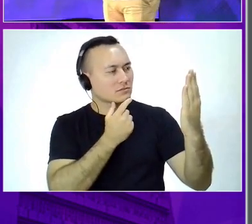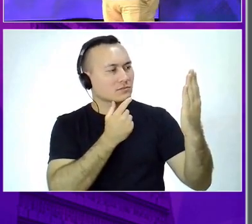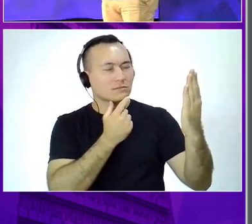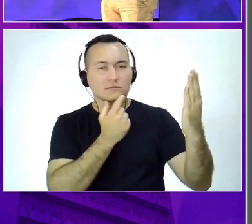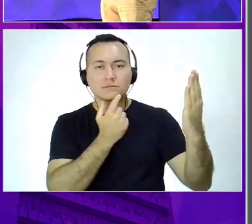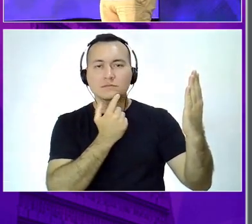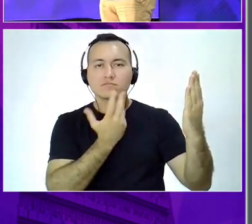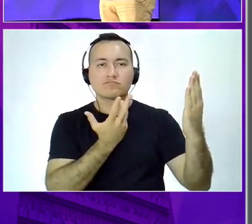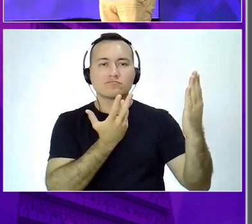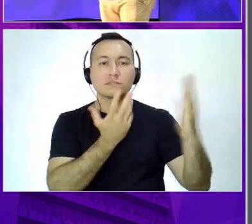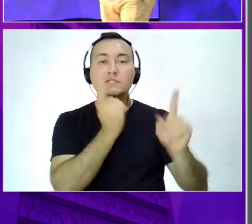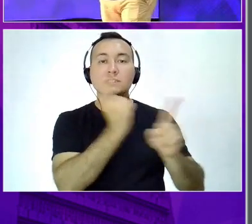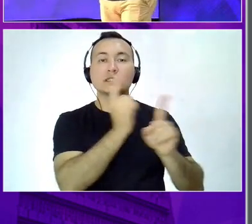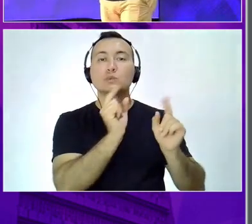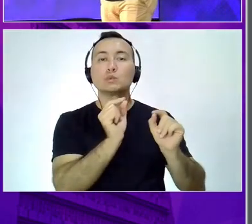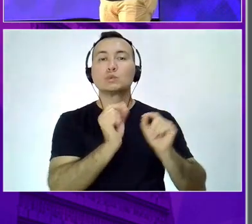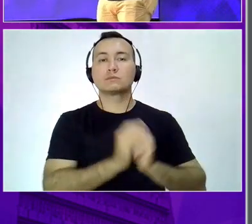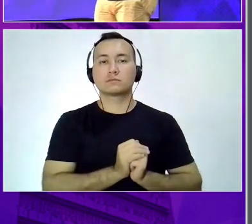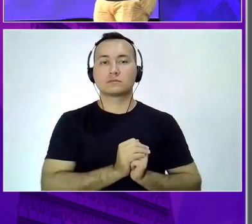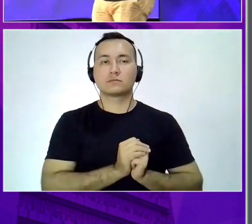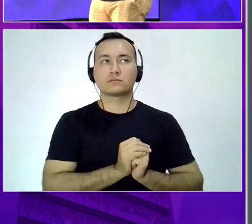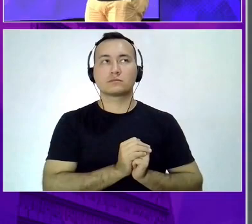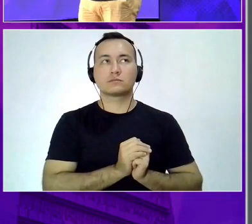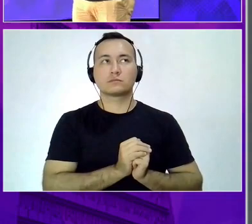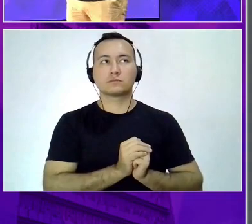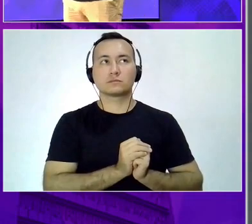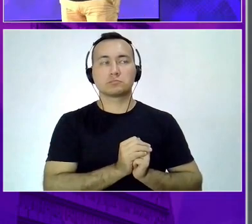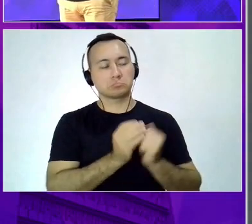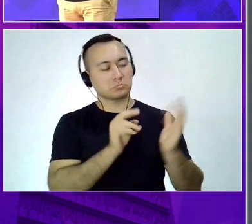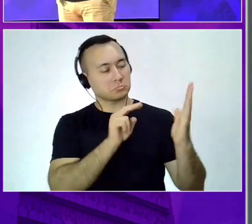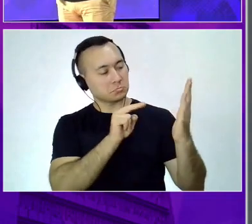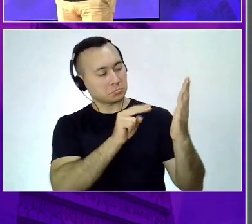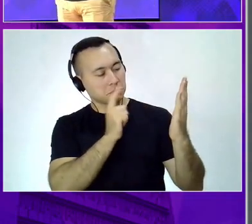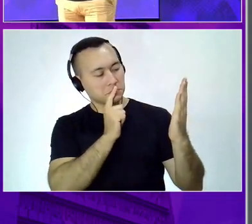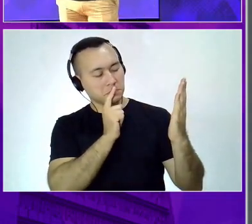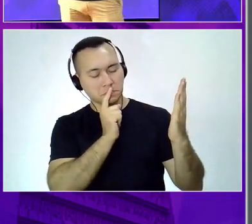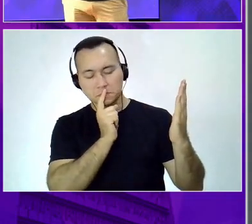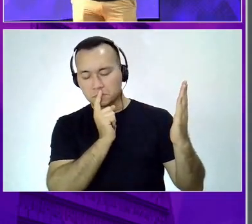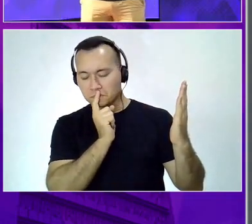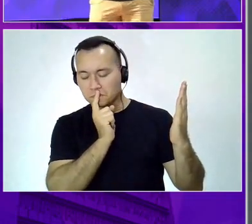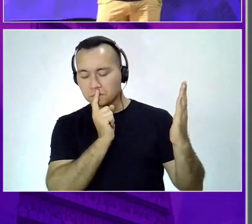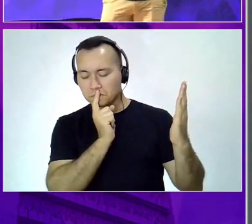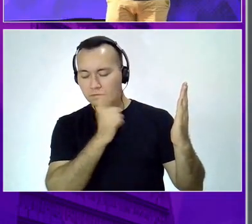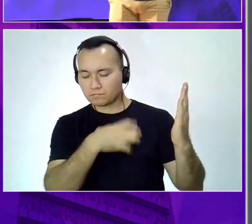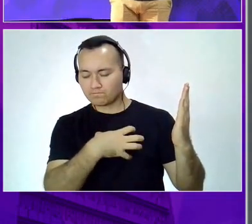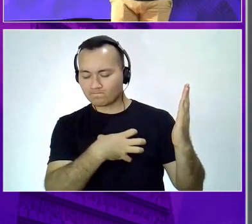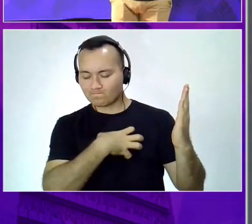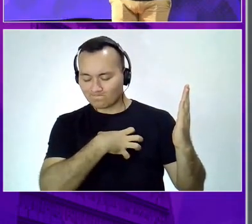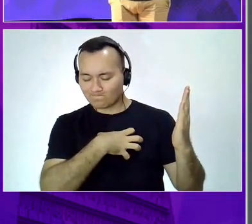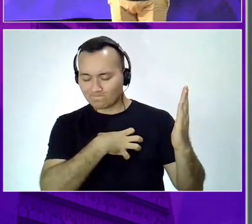suas decisões de tomar atitude e mudar a sua vida? Porque depende de você.